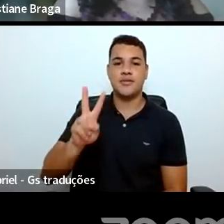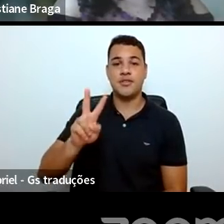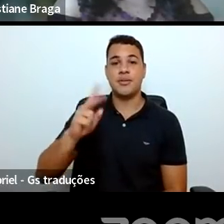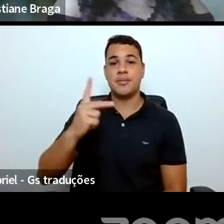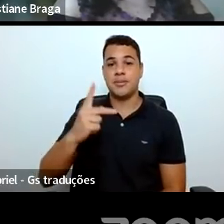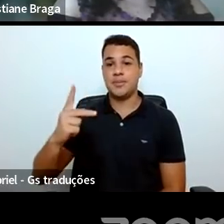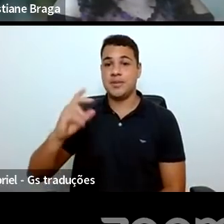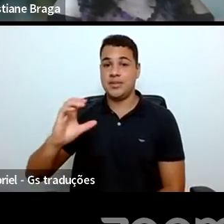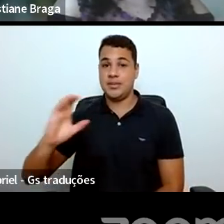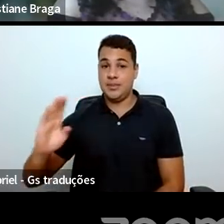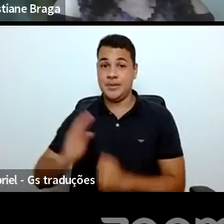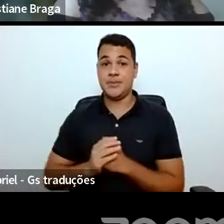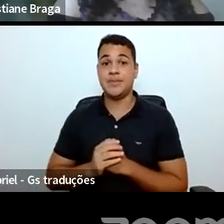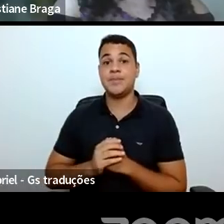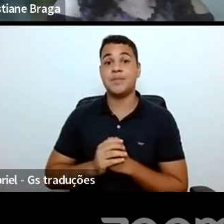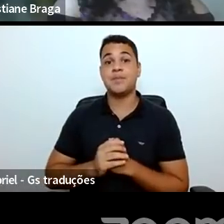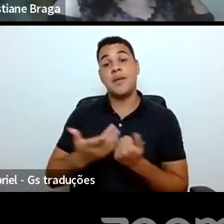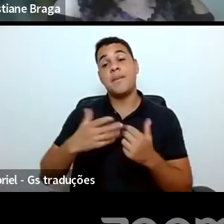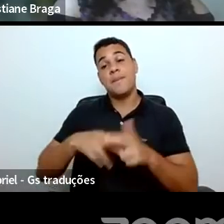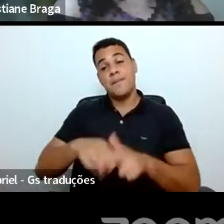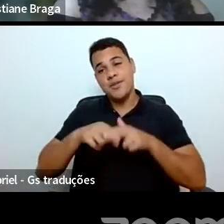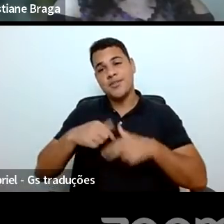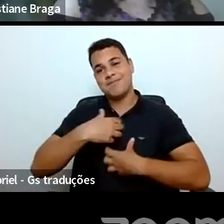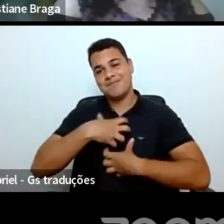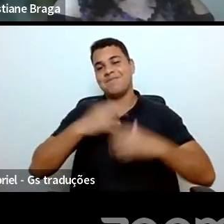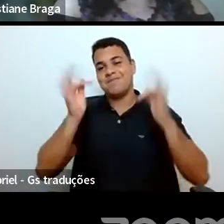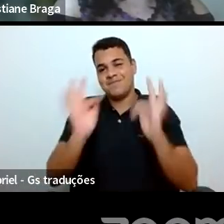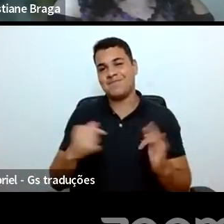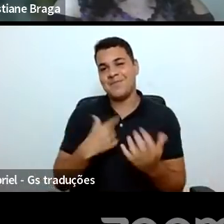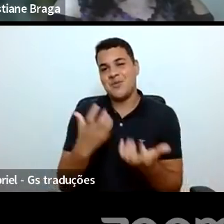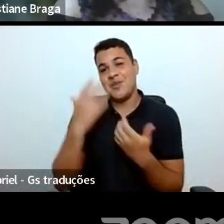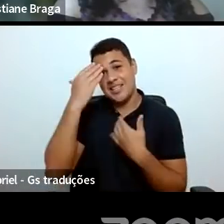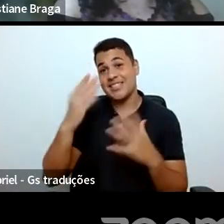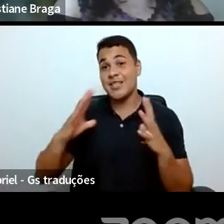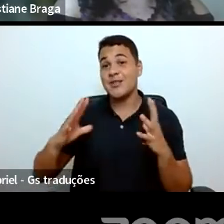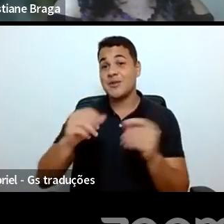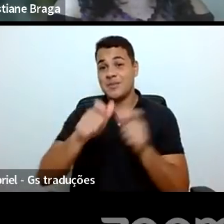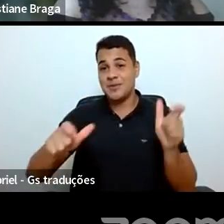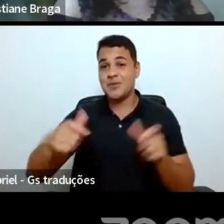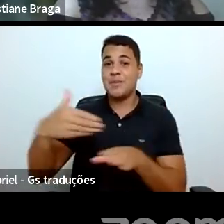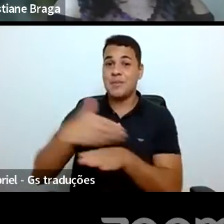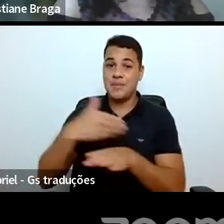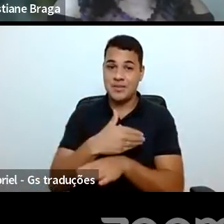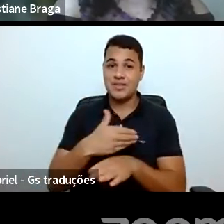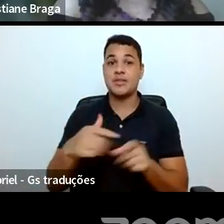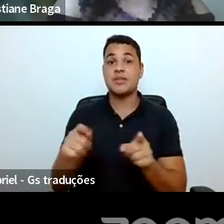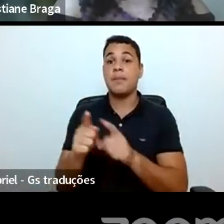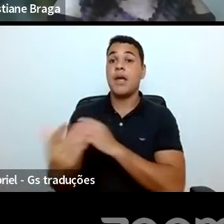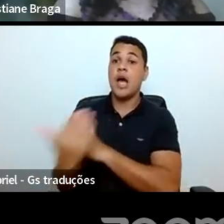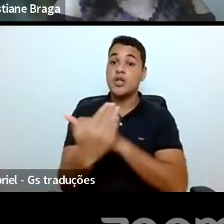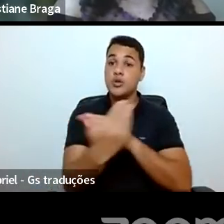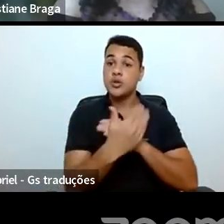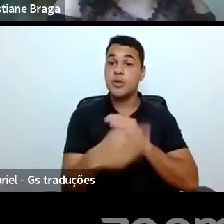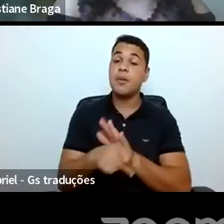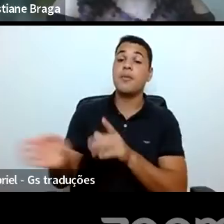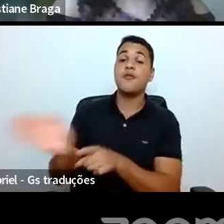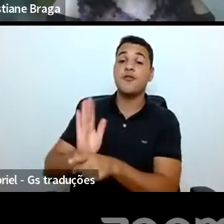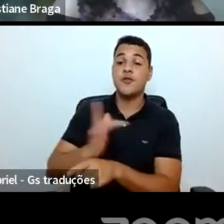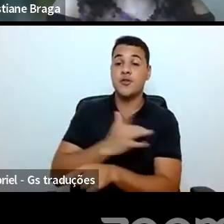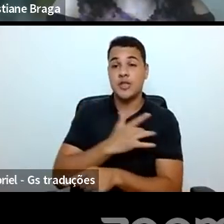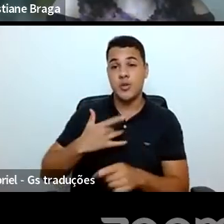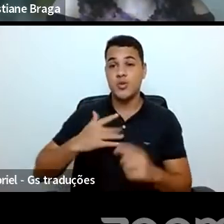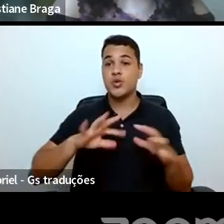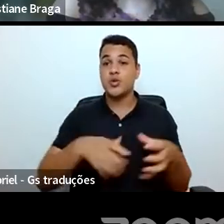é com muita alegria que a gente agradece a participação de todas, a toda ajuda da Vídeo Saúde, equipe do